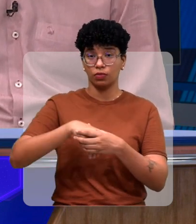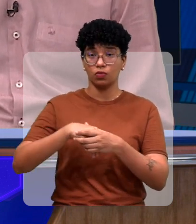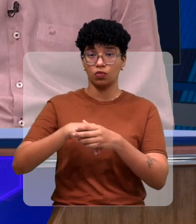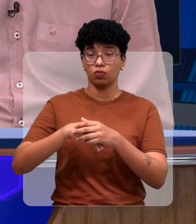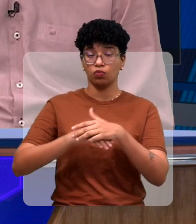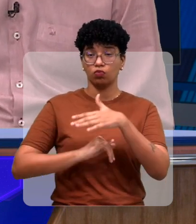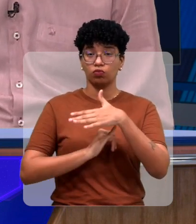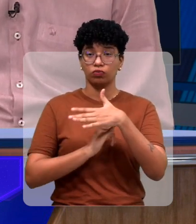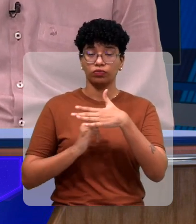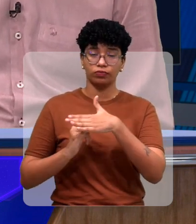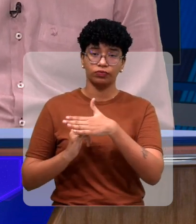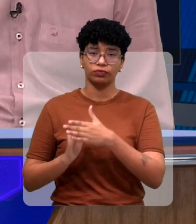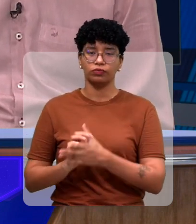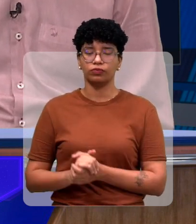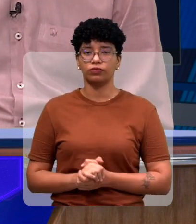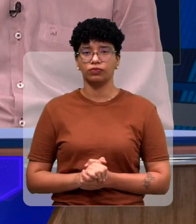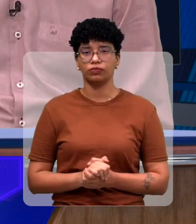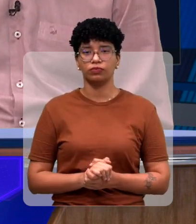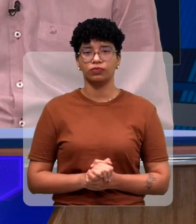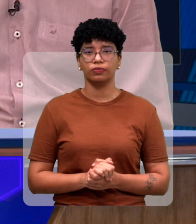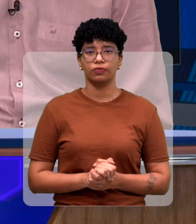ser feitos dentro da instituição?